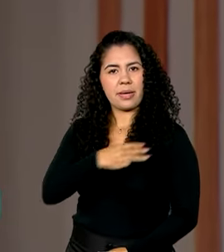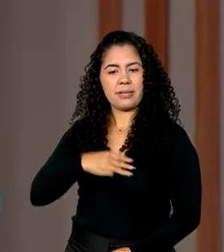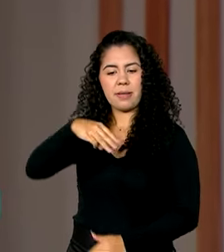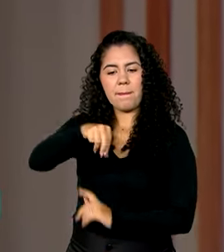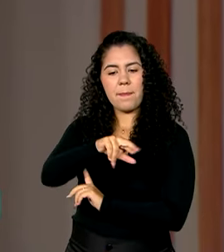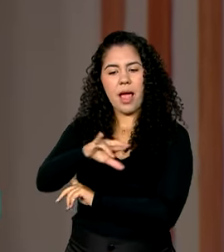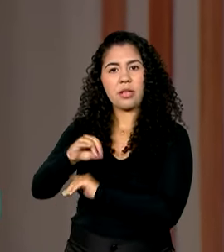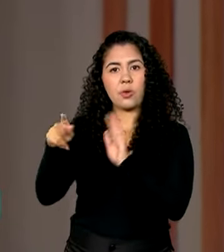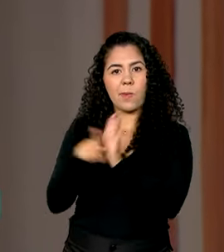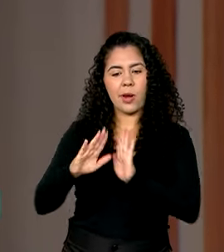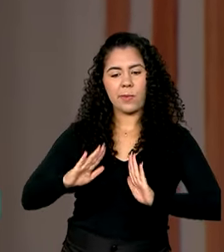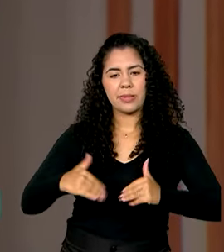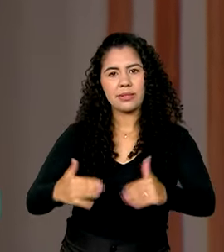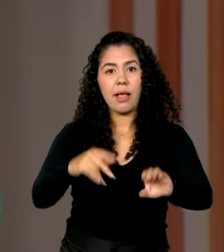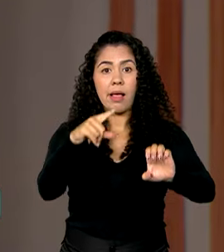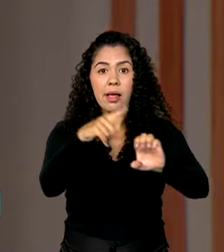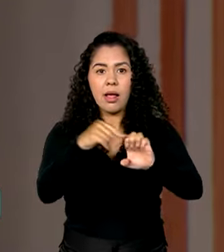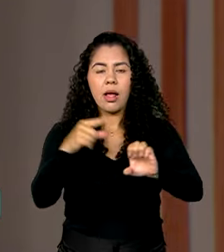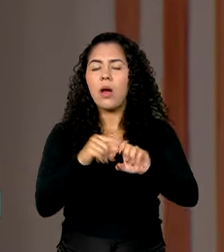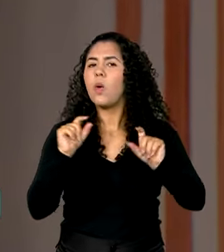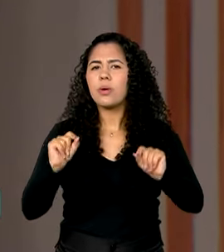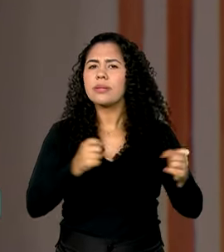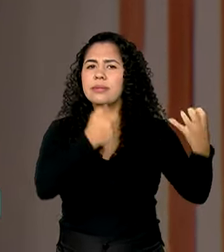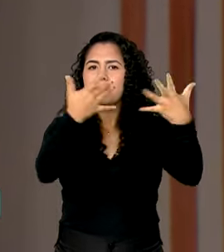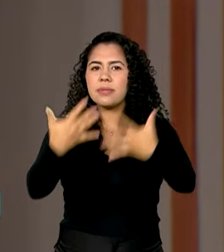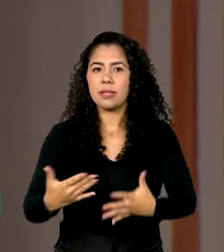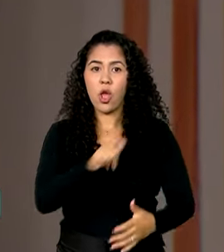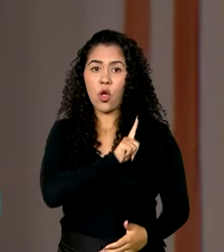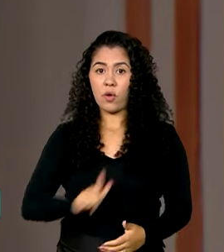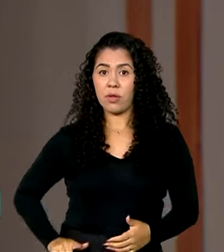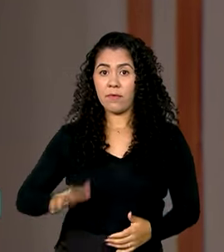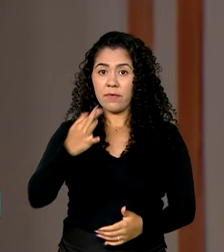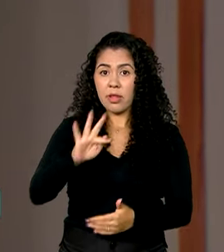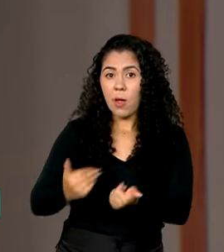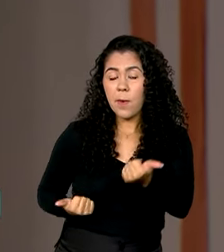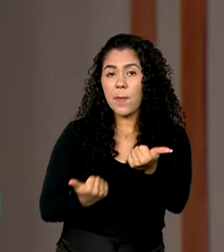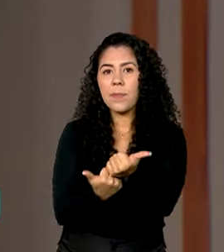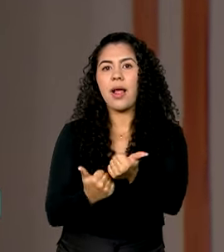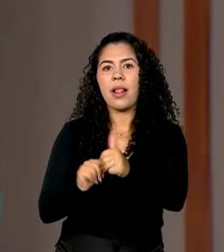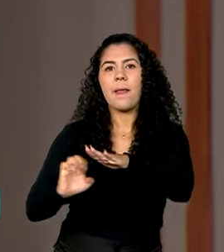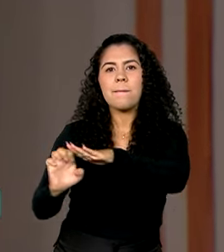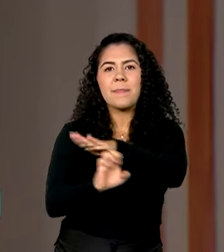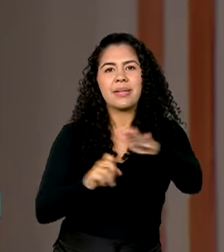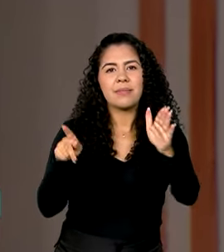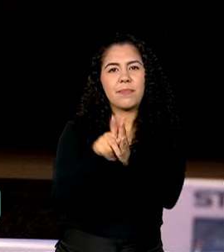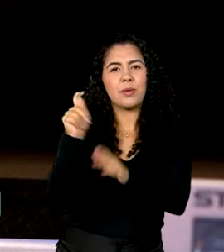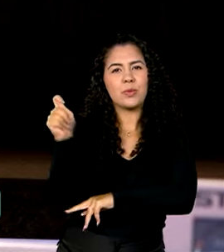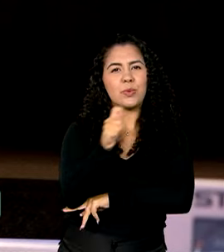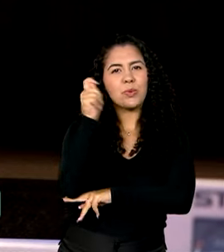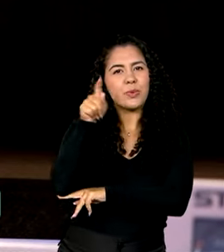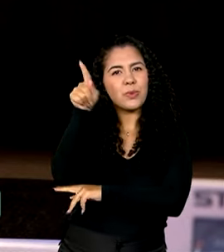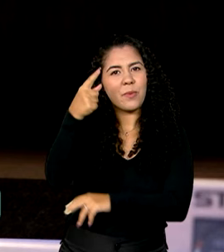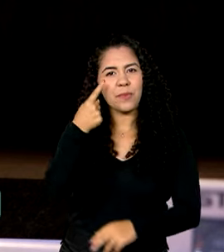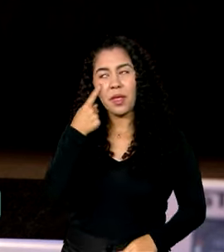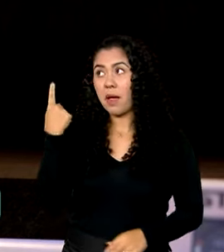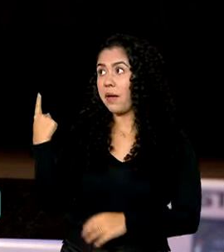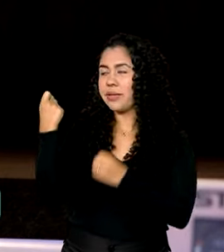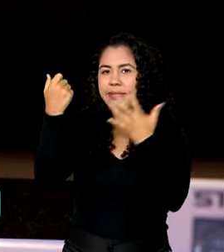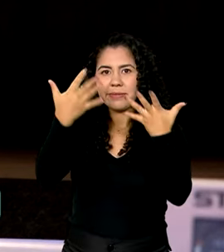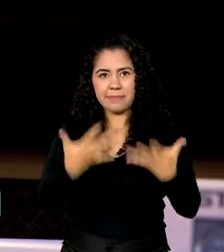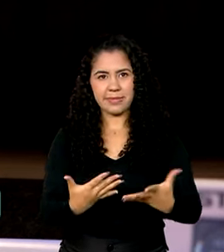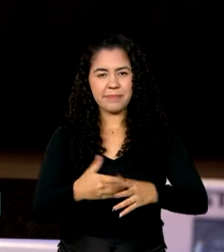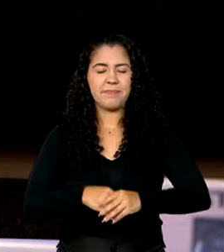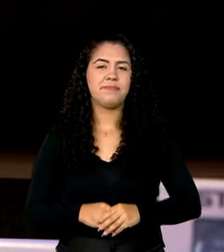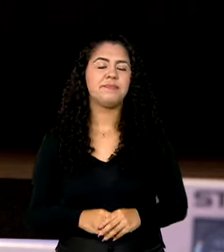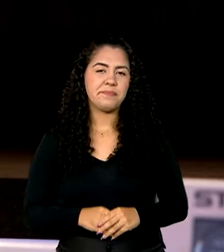ministro foi o apoio do governo federal para a reabertura de empresas do Rio Grande do Sul. Vamos ver. No Rio Grande do Sul,